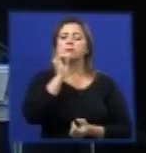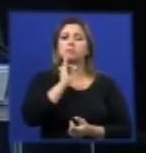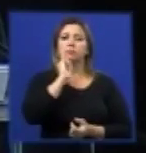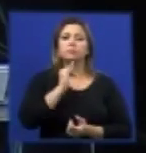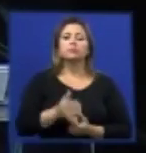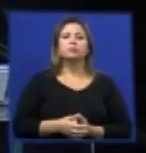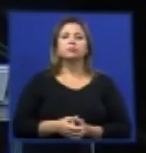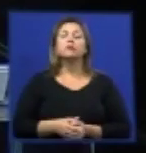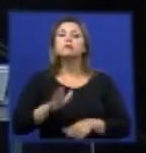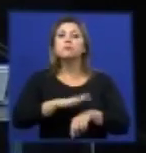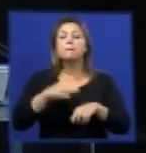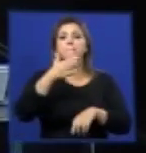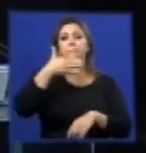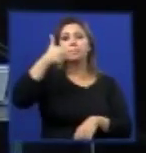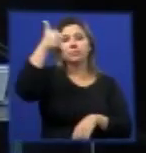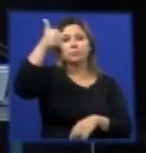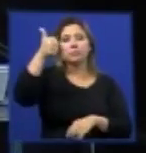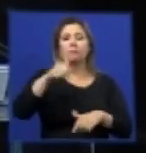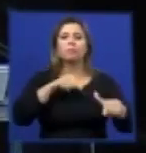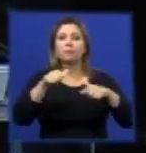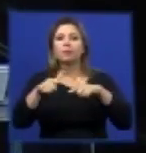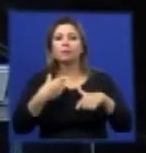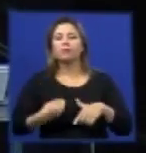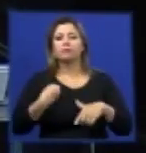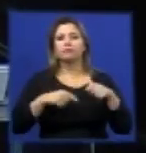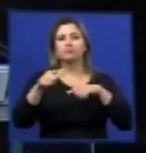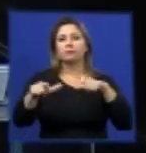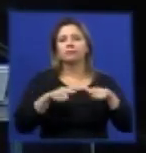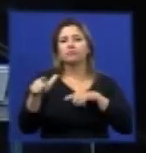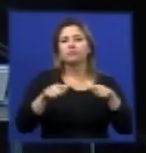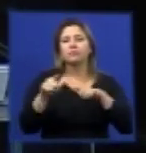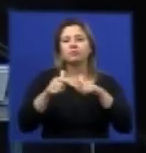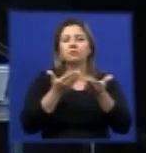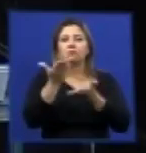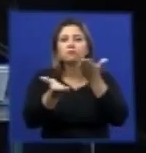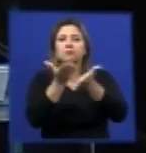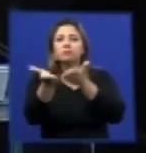esses a melhoria na qualidade do trabalho a